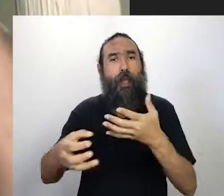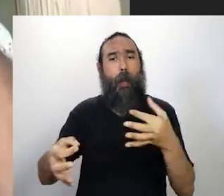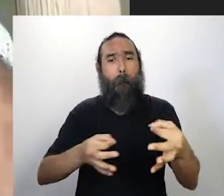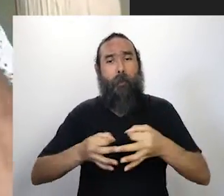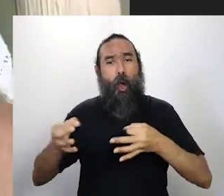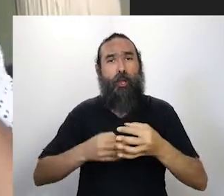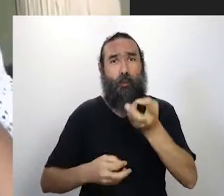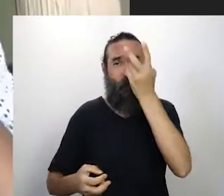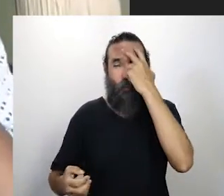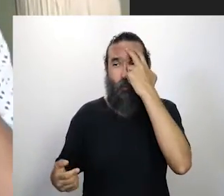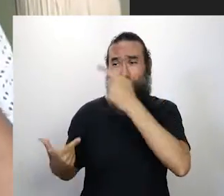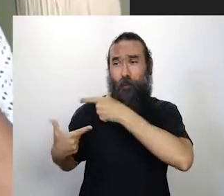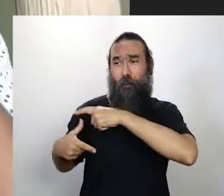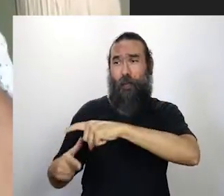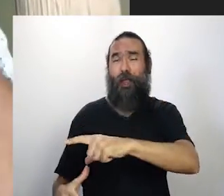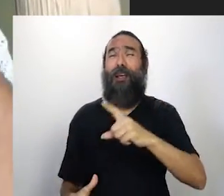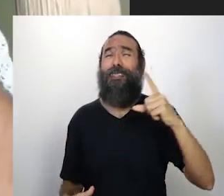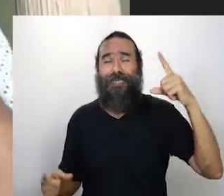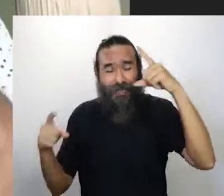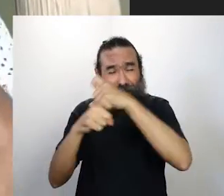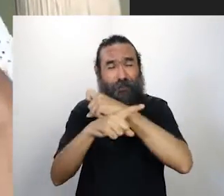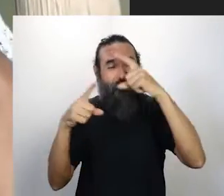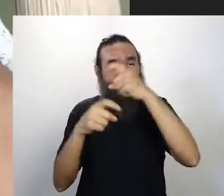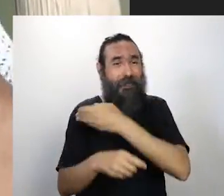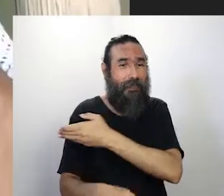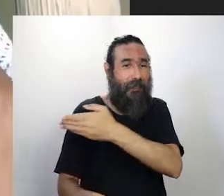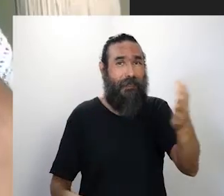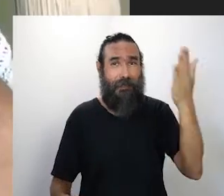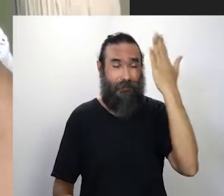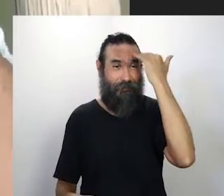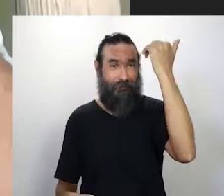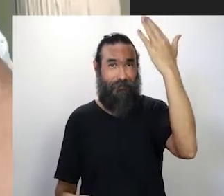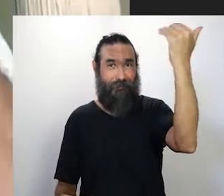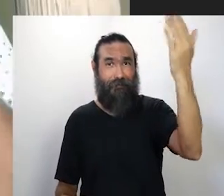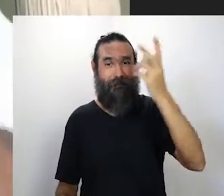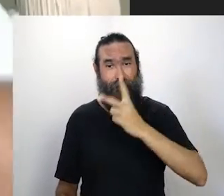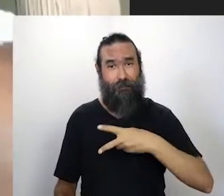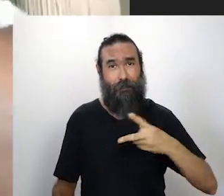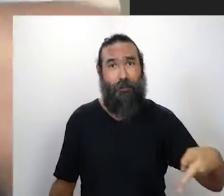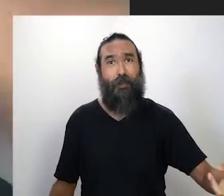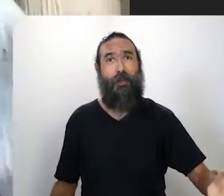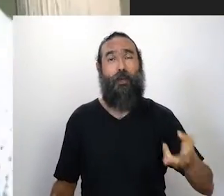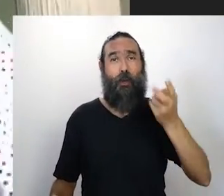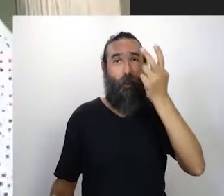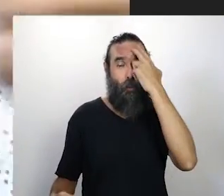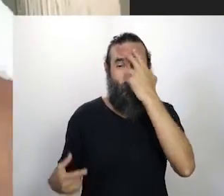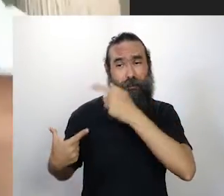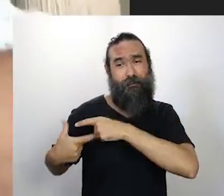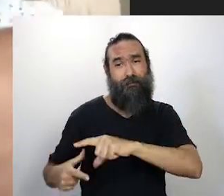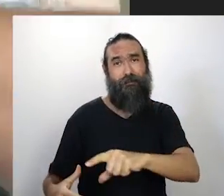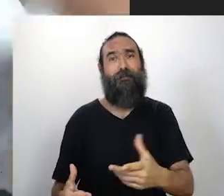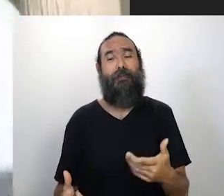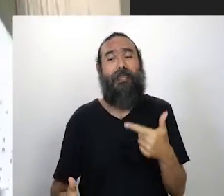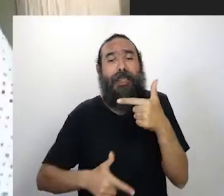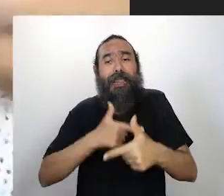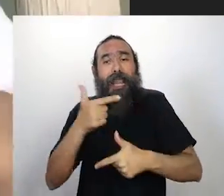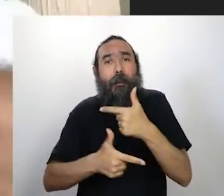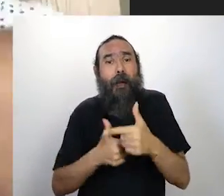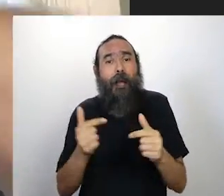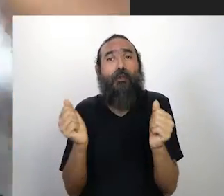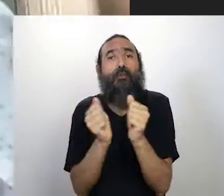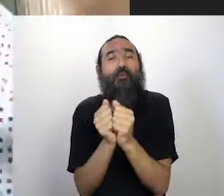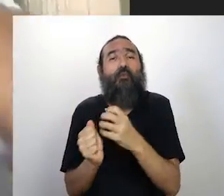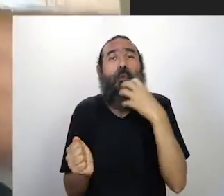a dificuldade está passando os mestres da cultura popular, os músicos, o rodo e técnico, pessoas que trabalham com vários segmentos